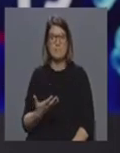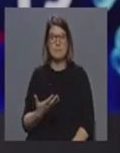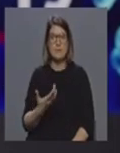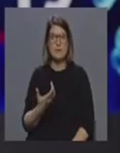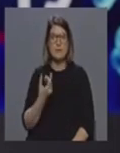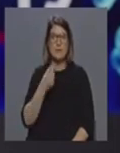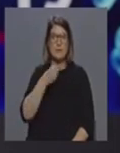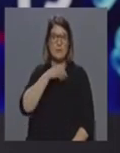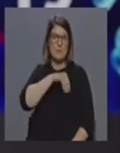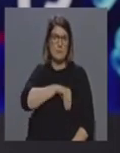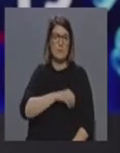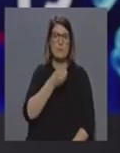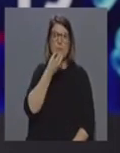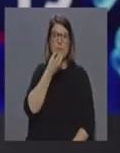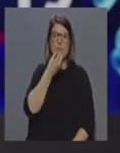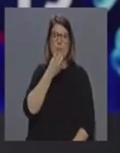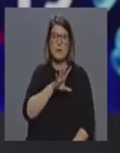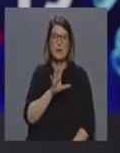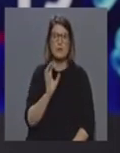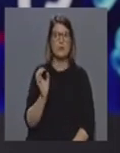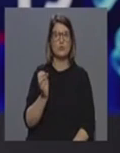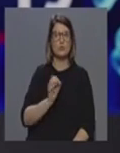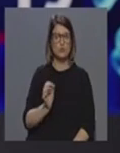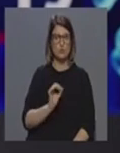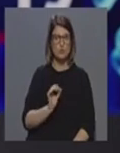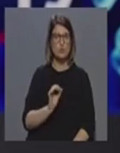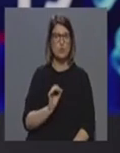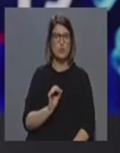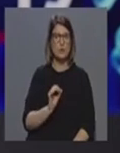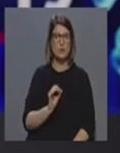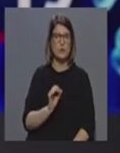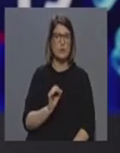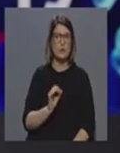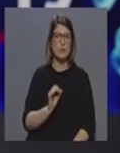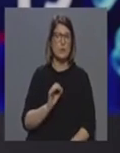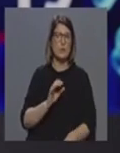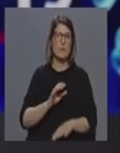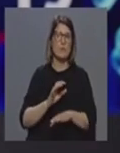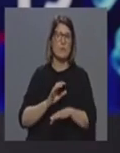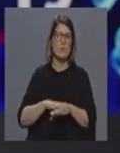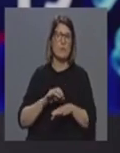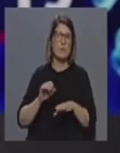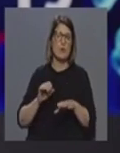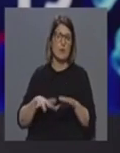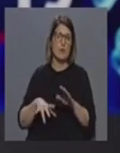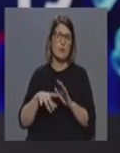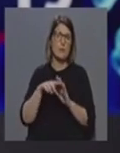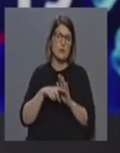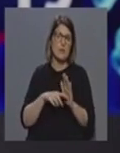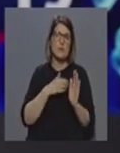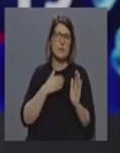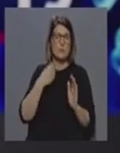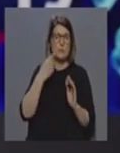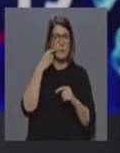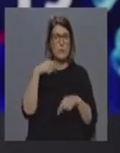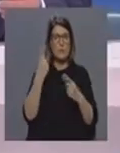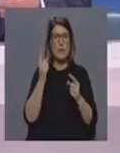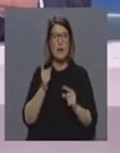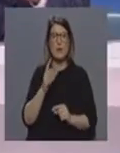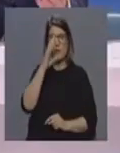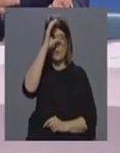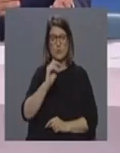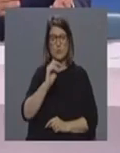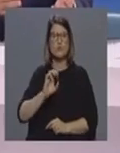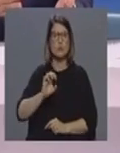remuneratória, não haverá aqui nenhum prejuízo pelo facto, entanto, acautelarem a medida de saúde pública. O Governo-Geral está disponível para,